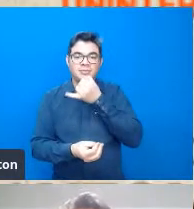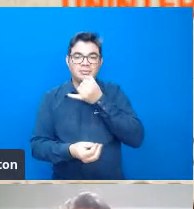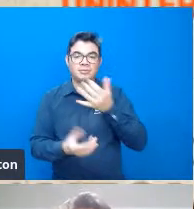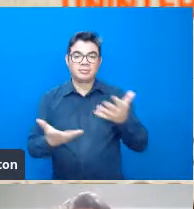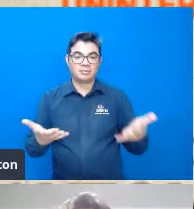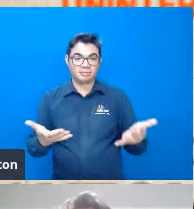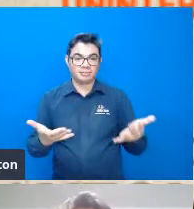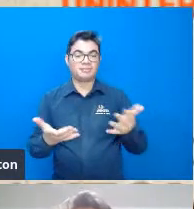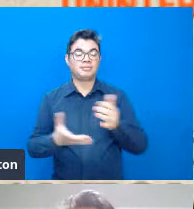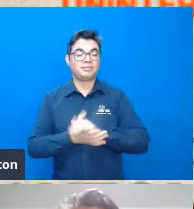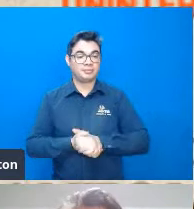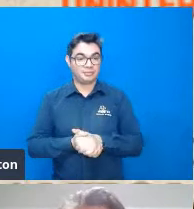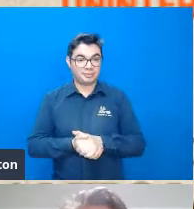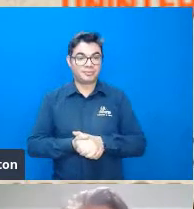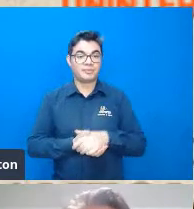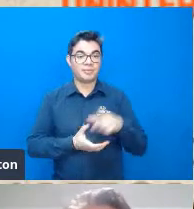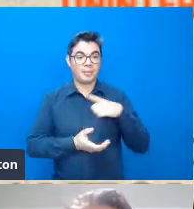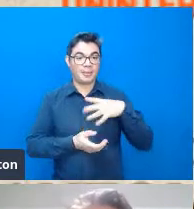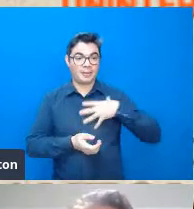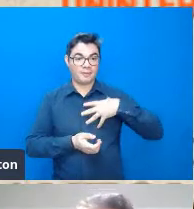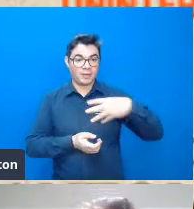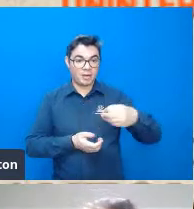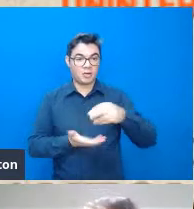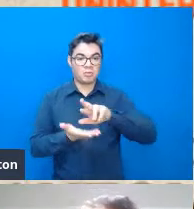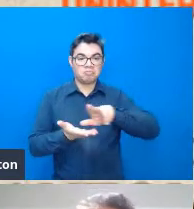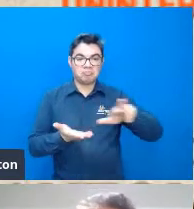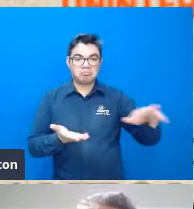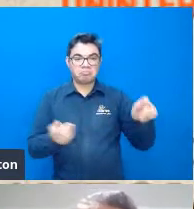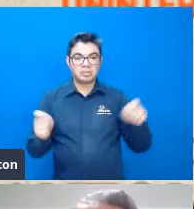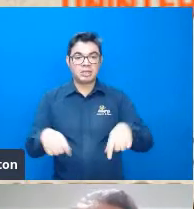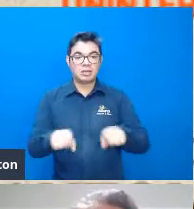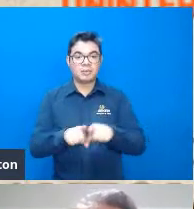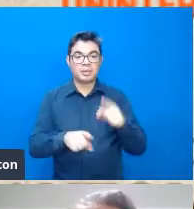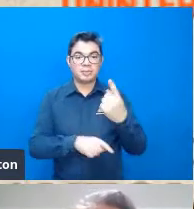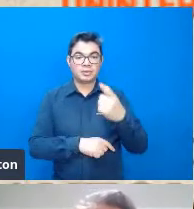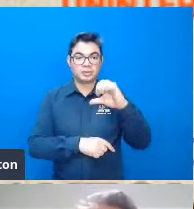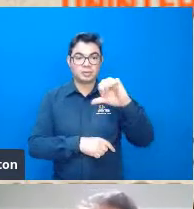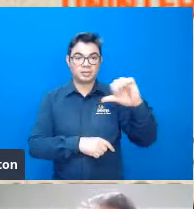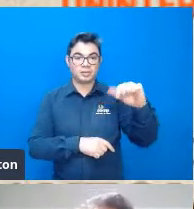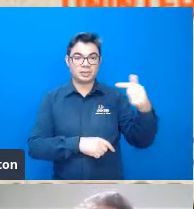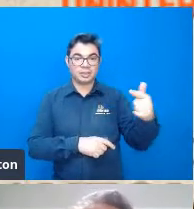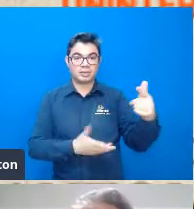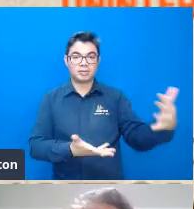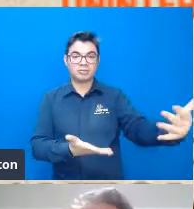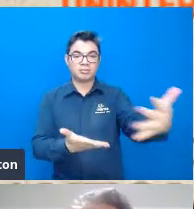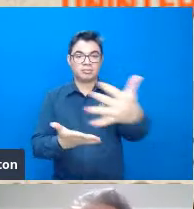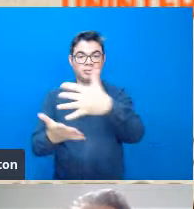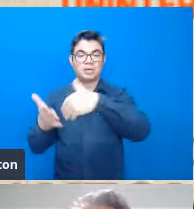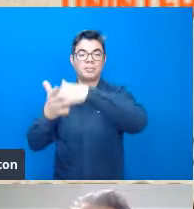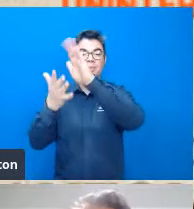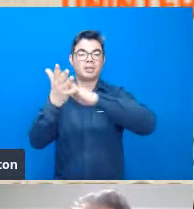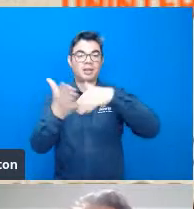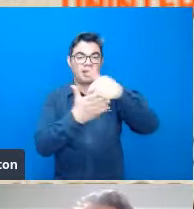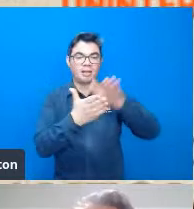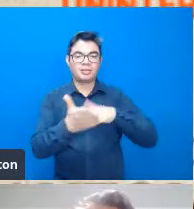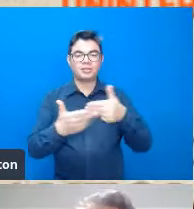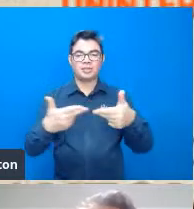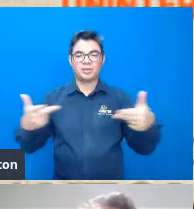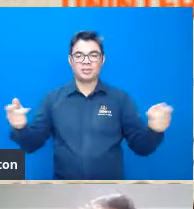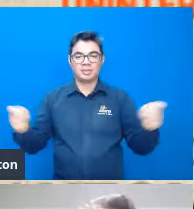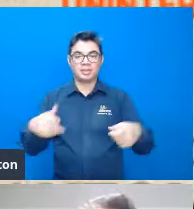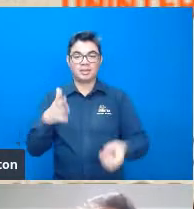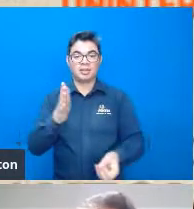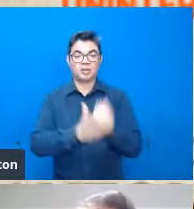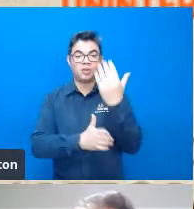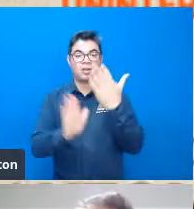ele teve alguns filhos com ela e em 97 ele se sentiu inspirado em reunir as aquarelas que ela havia pintado e criou